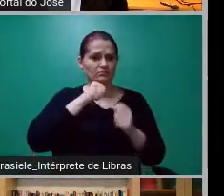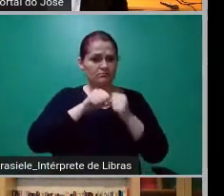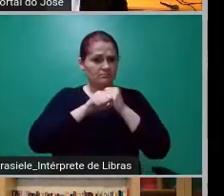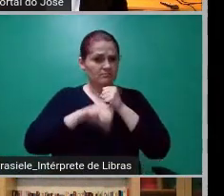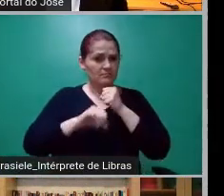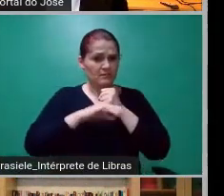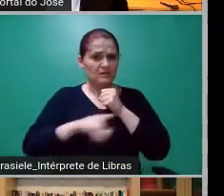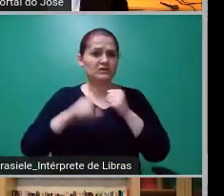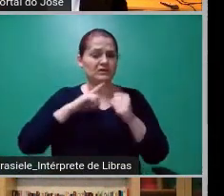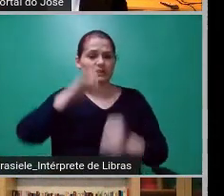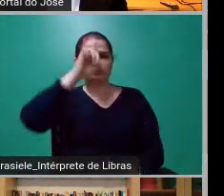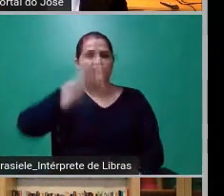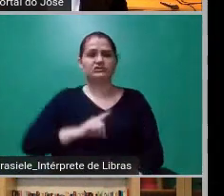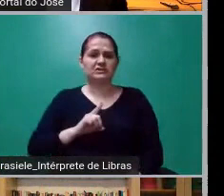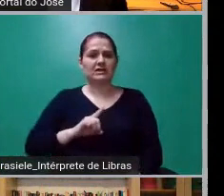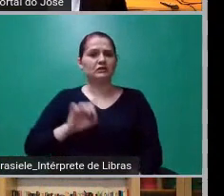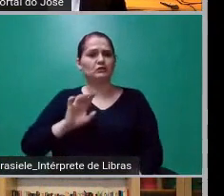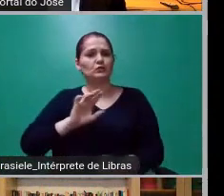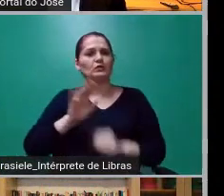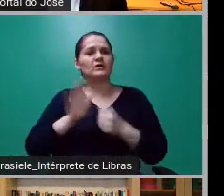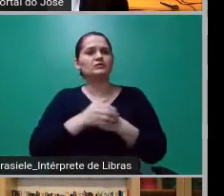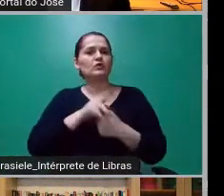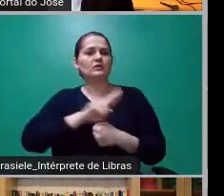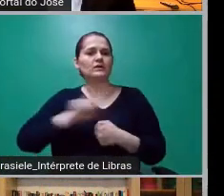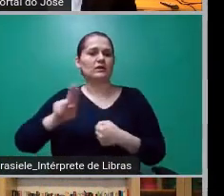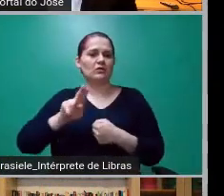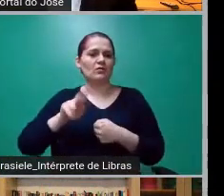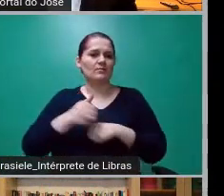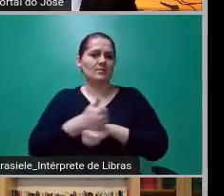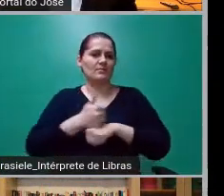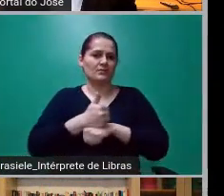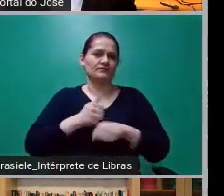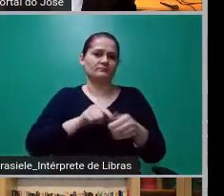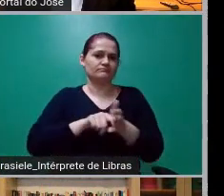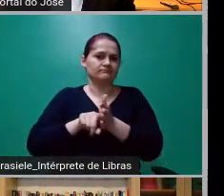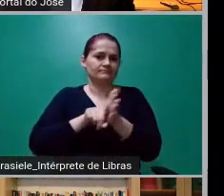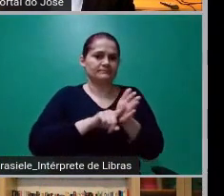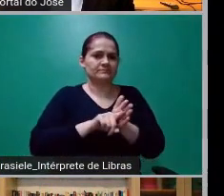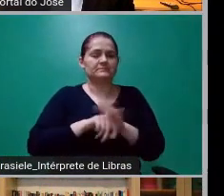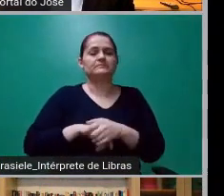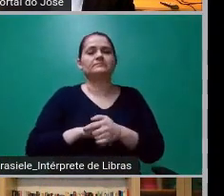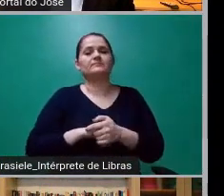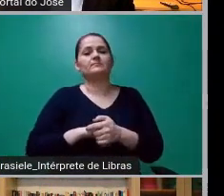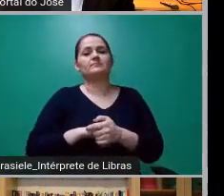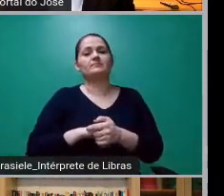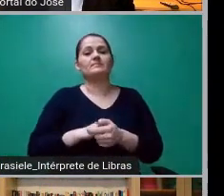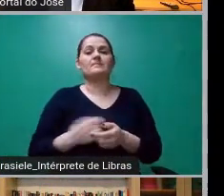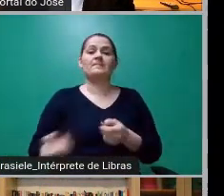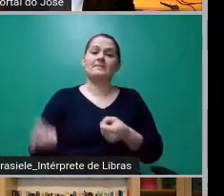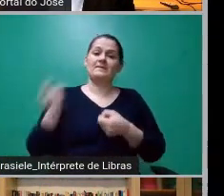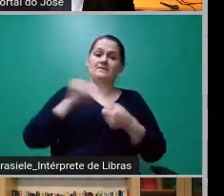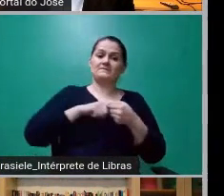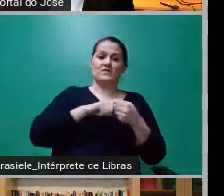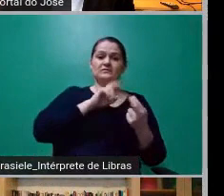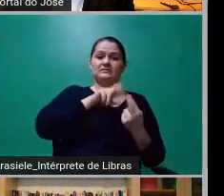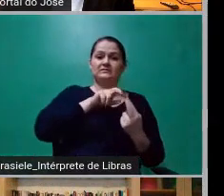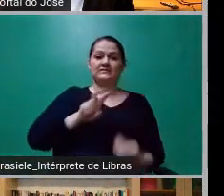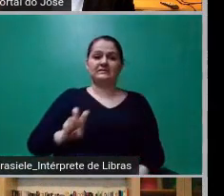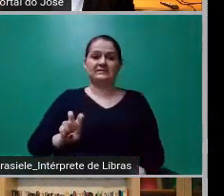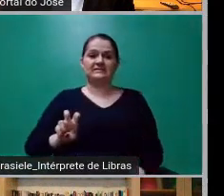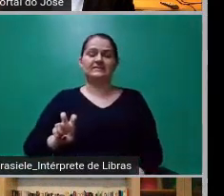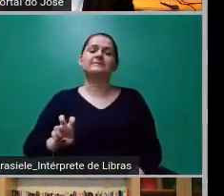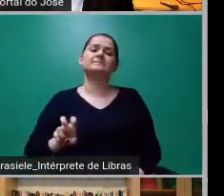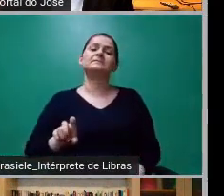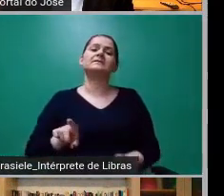responsabilidade do jornalista. O inciso 5º, voltando lá para trás, é assegurar direito de